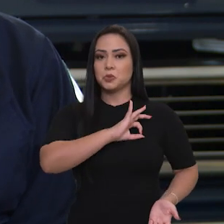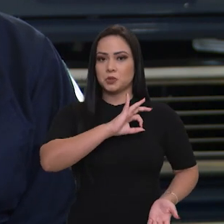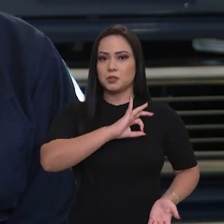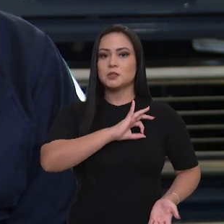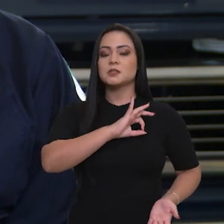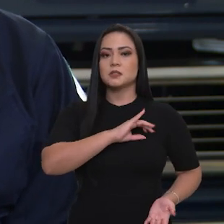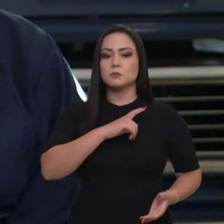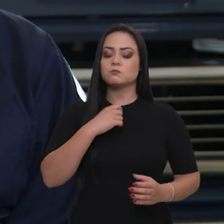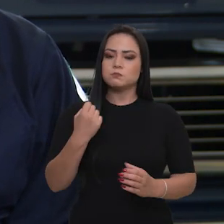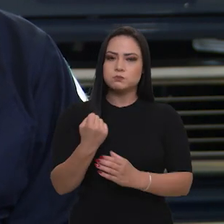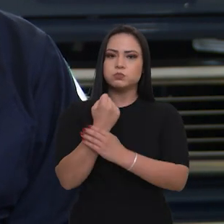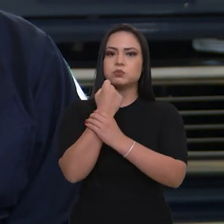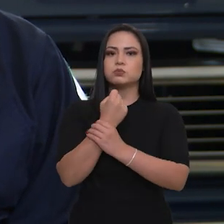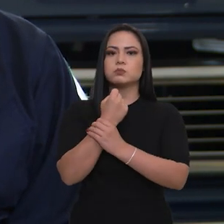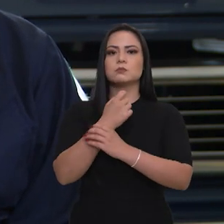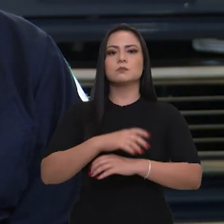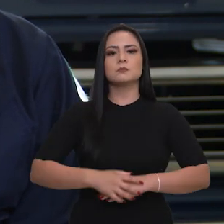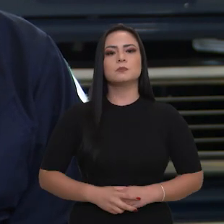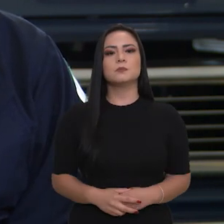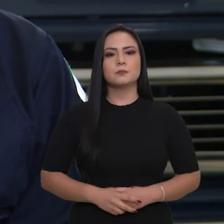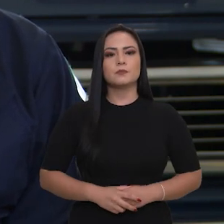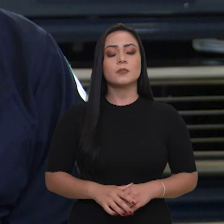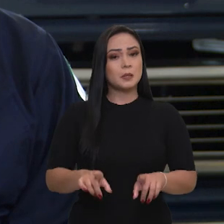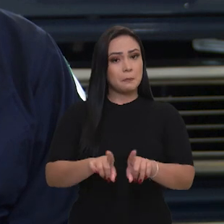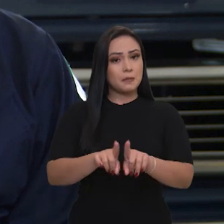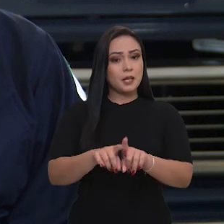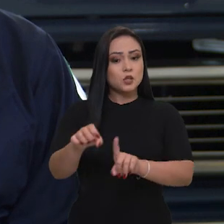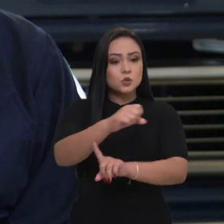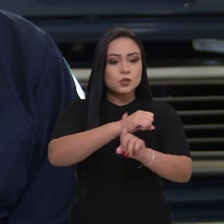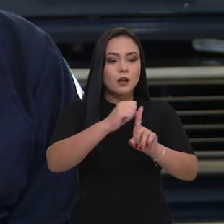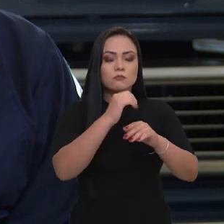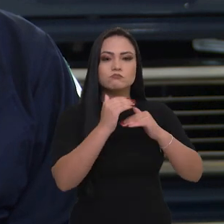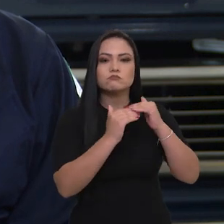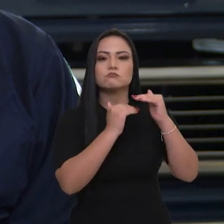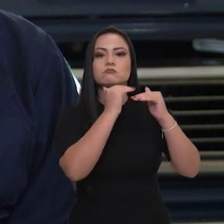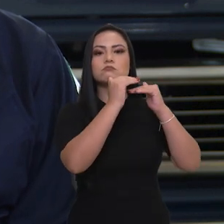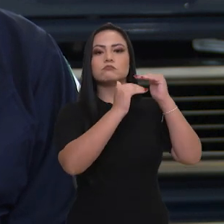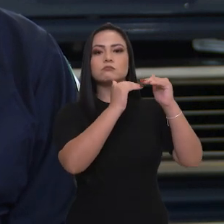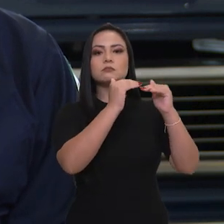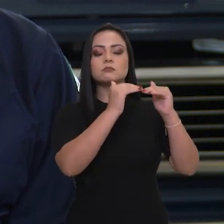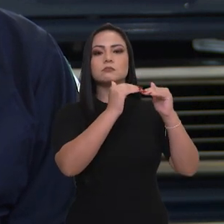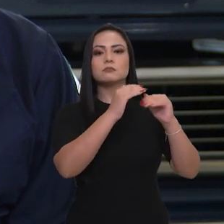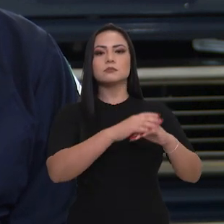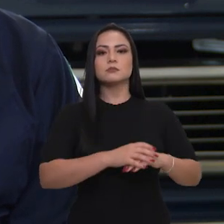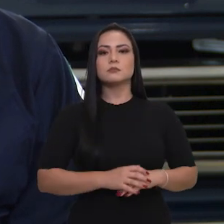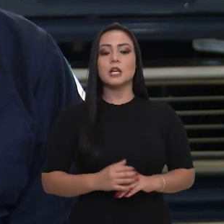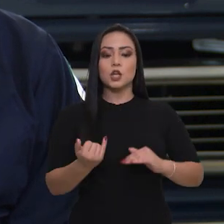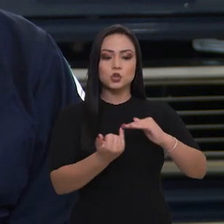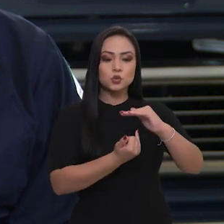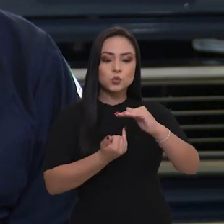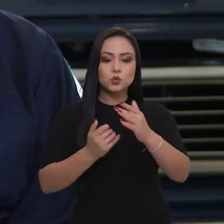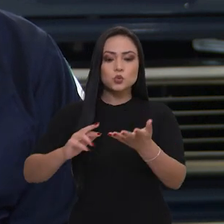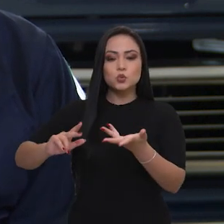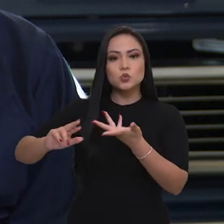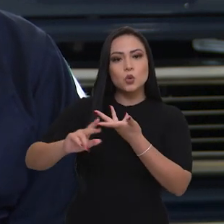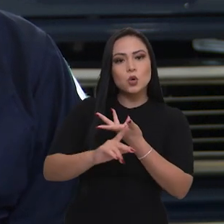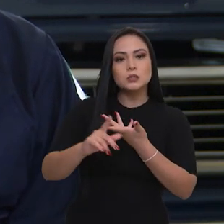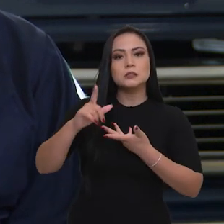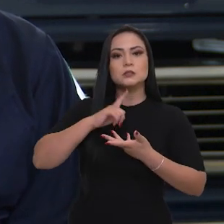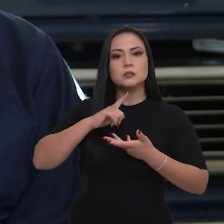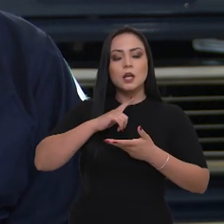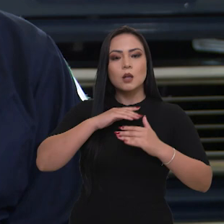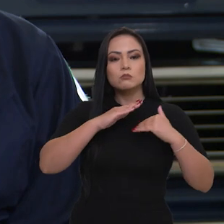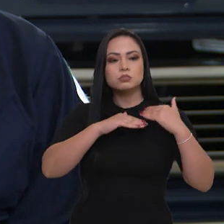polícia de segurança viária e, como a sociedade evolui, as instituições